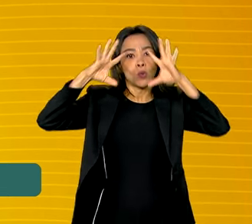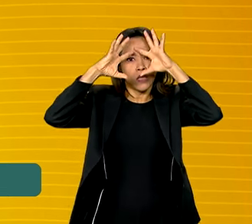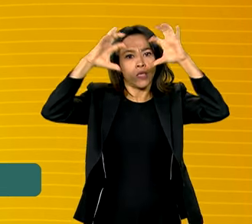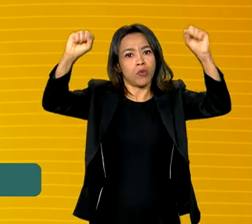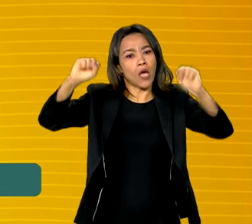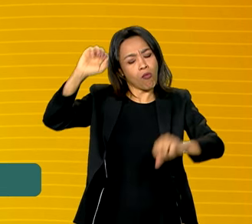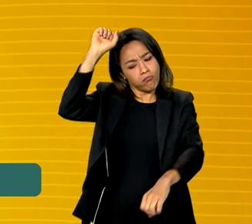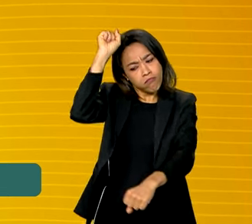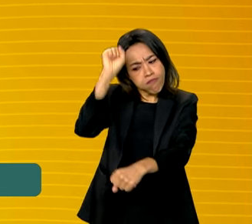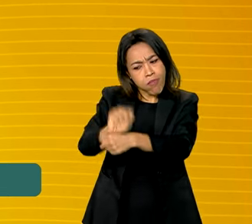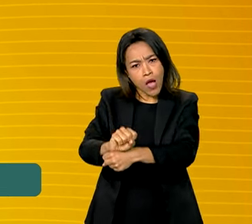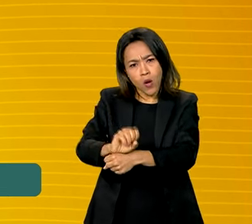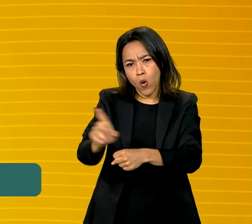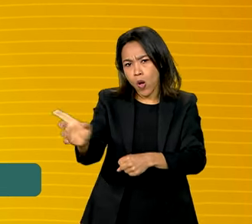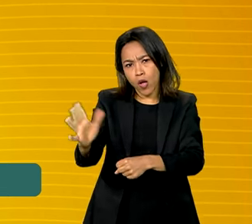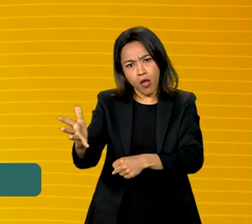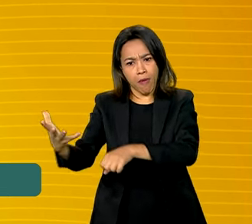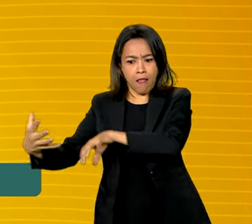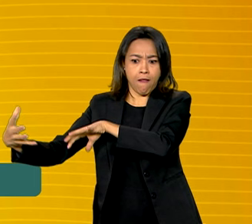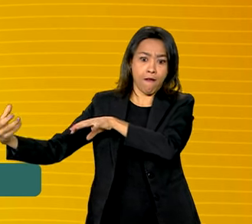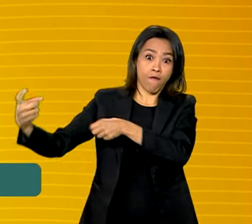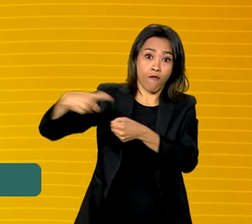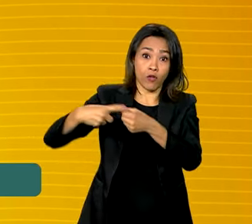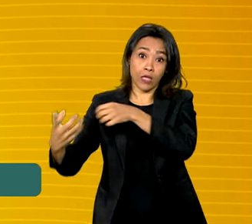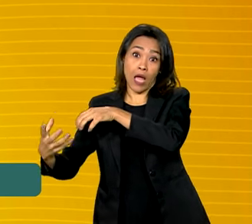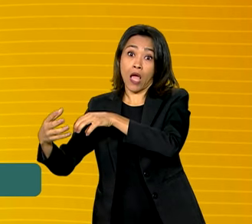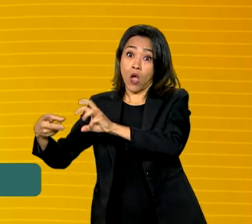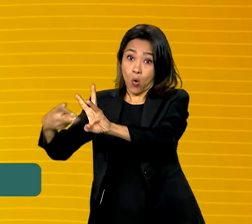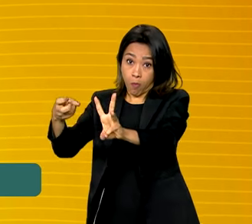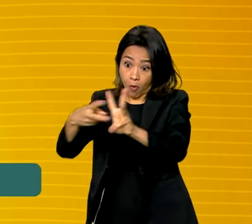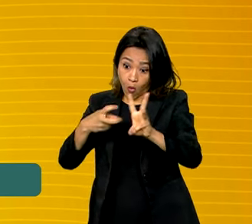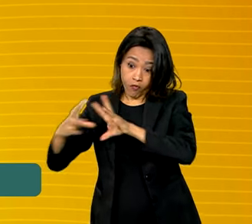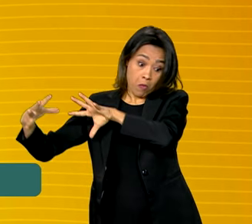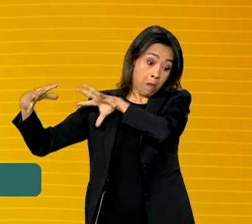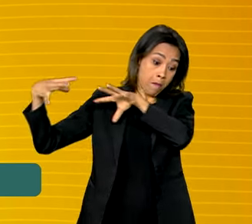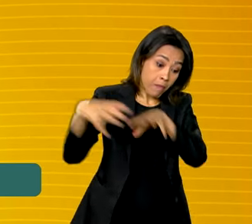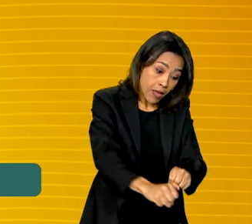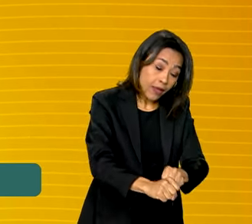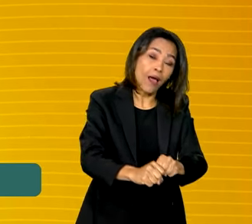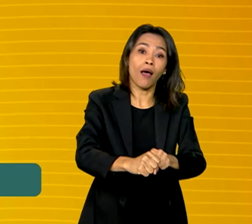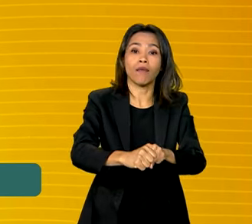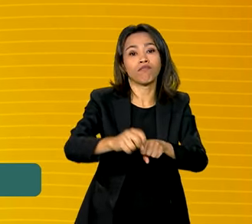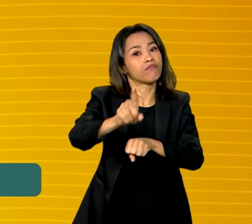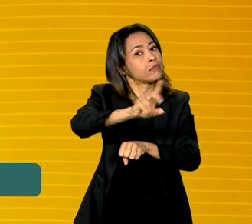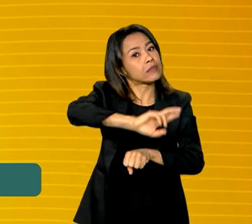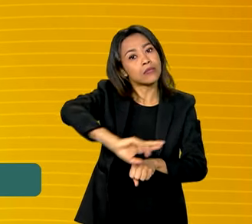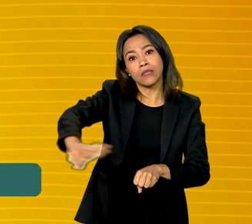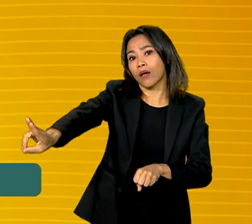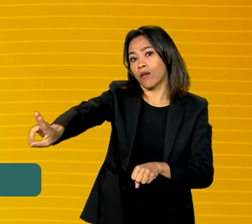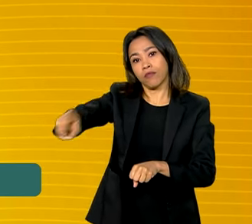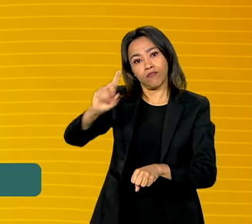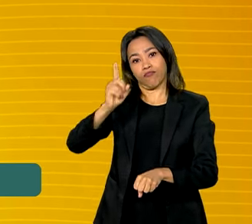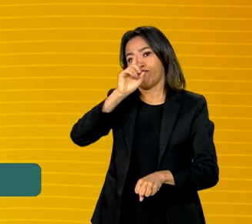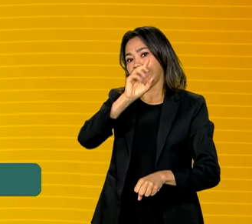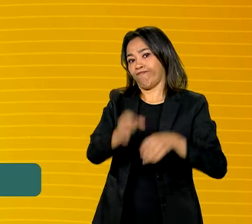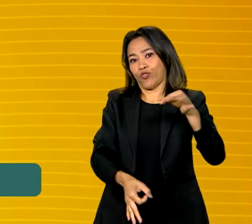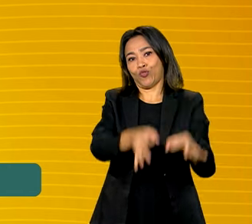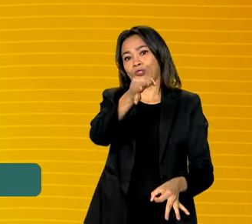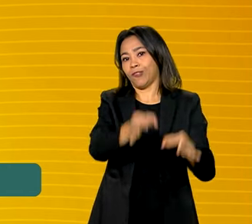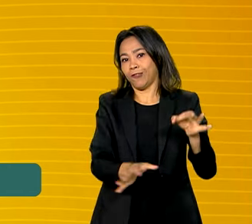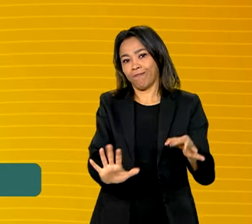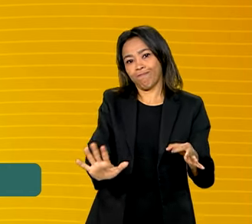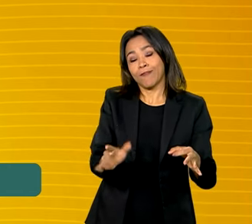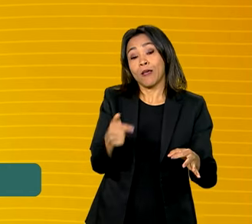ordem de reintegração de posse contra o povo Guarani-Caioa, dado pela Justiça Federal de Dourados. Ela